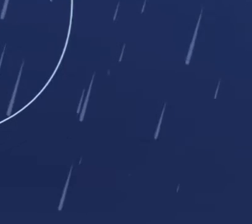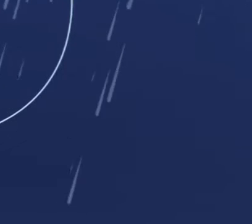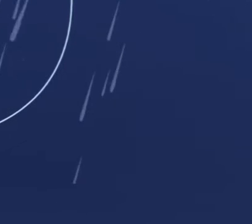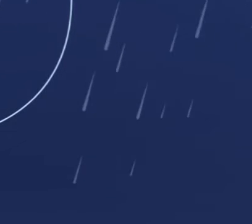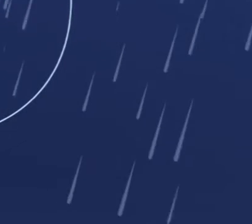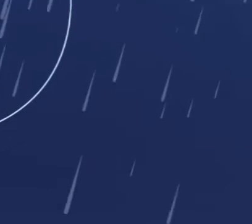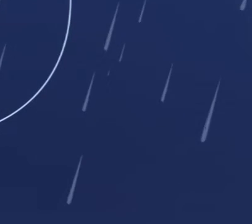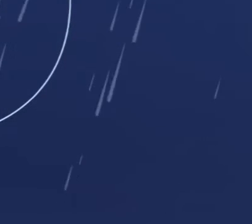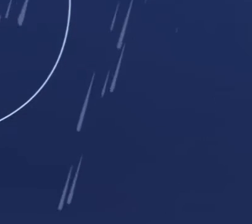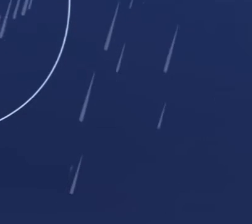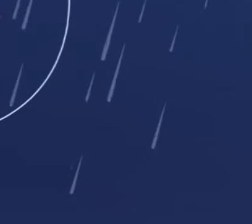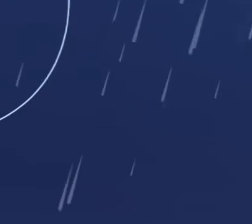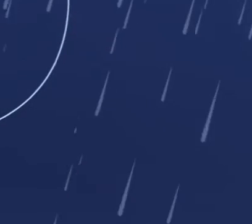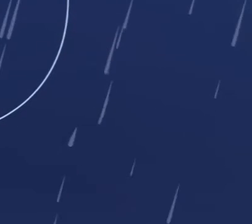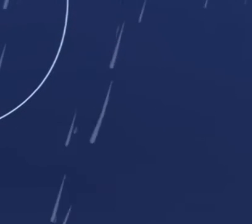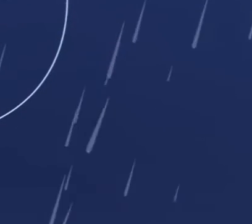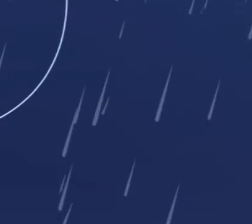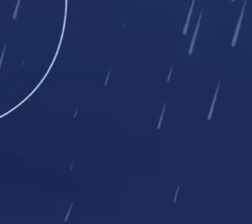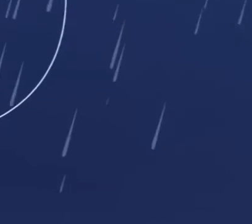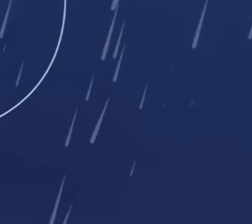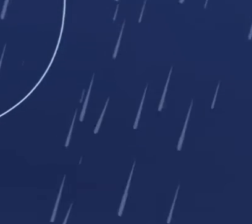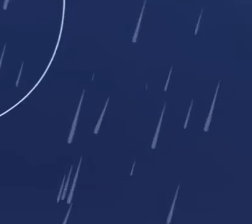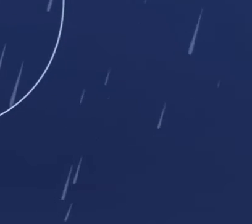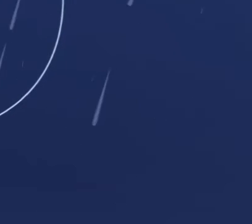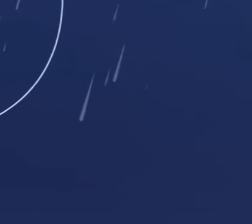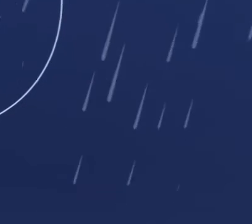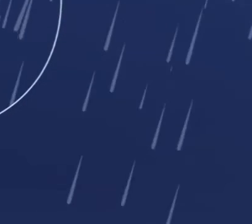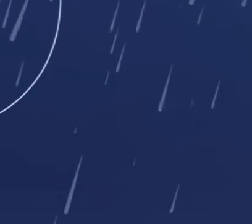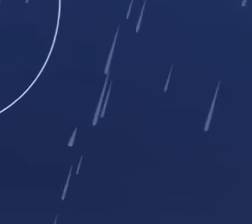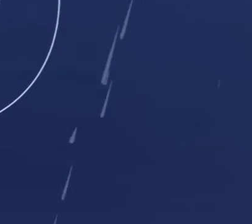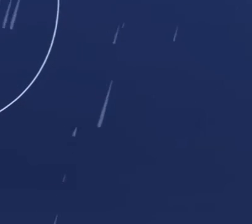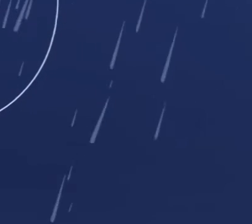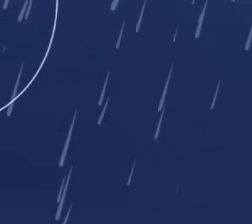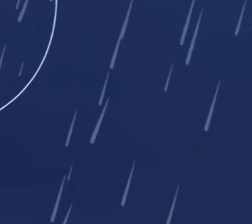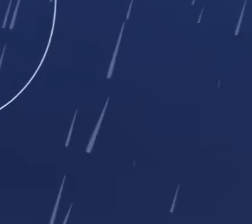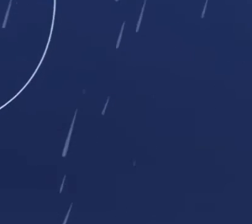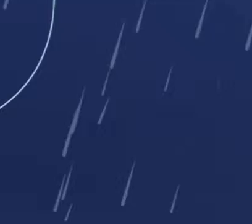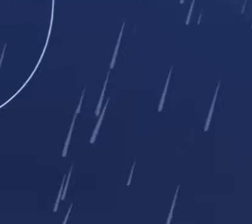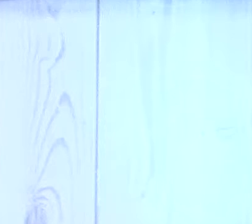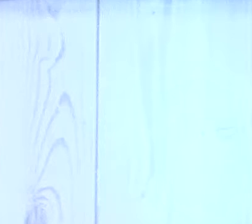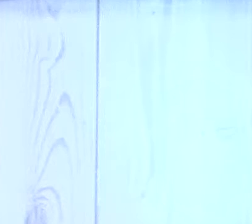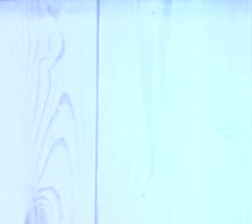termômetros podem indicar temperatura máxima de trinta graus e mínima de dezenove.